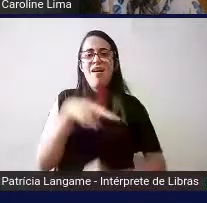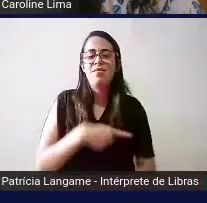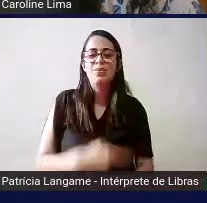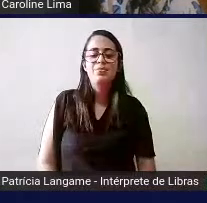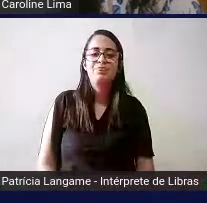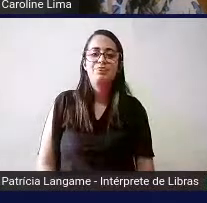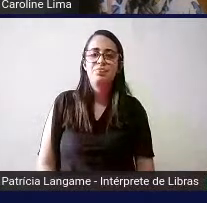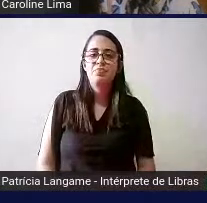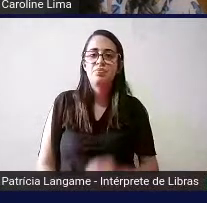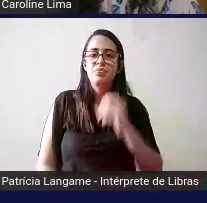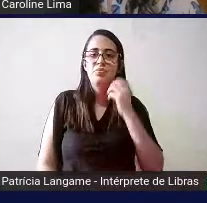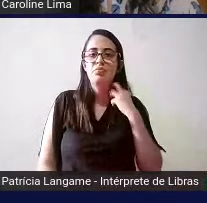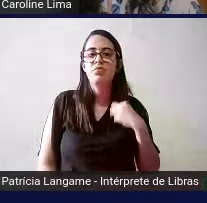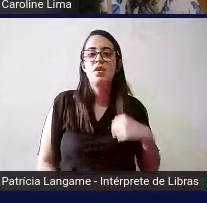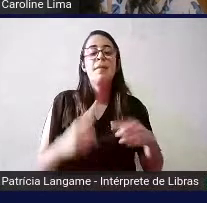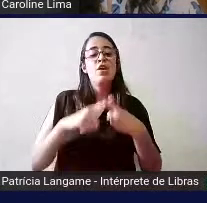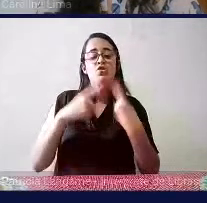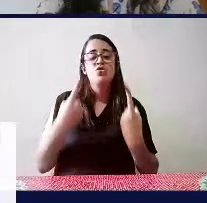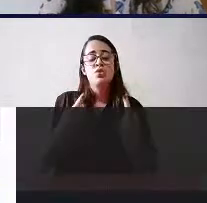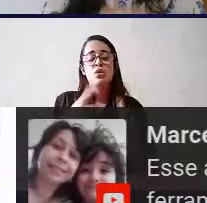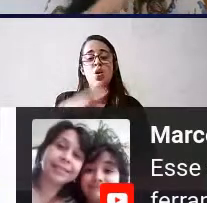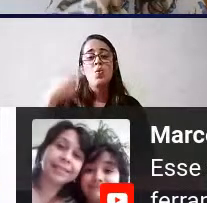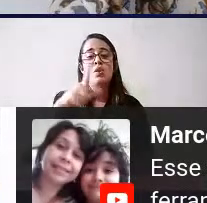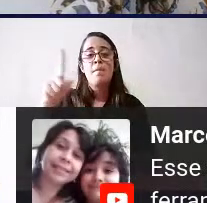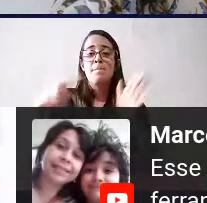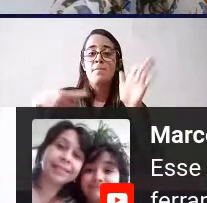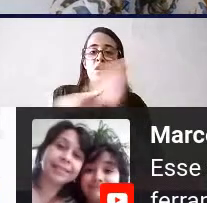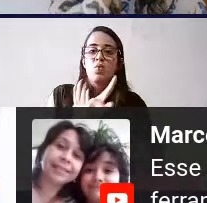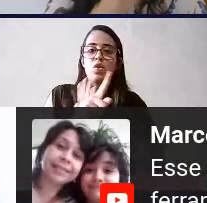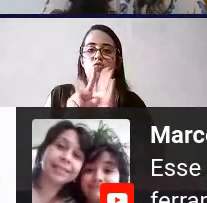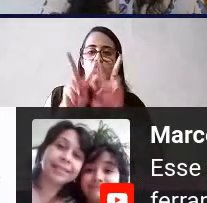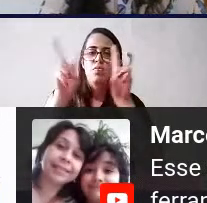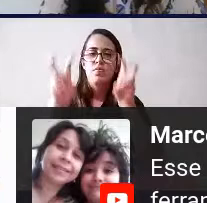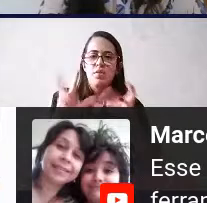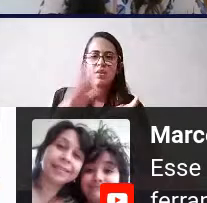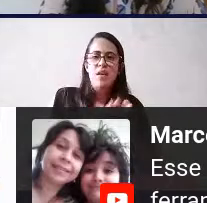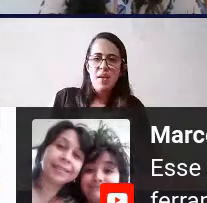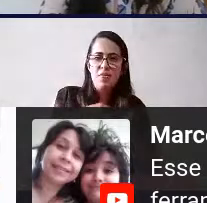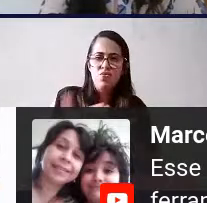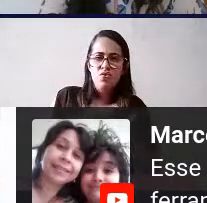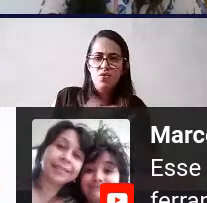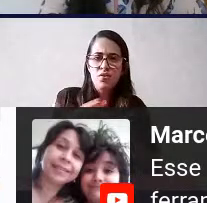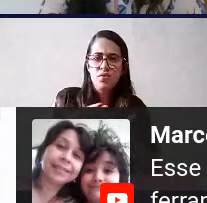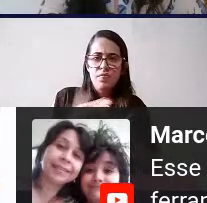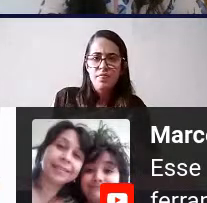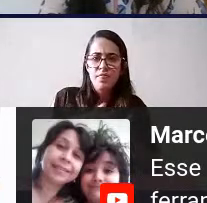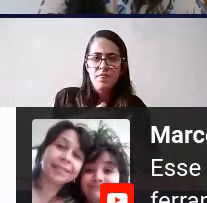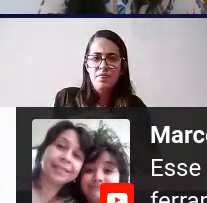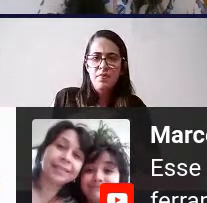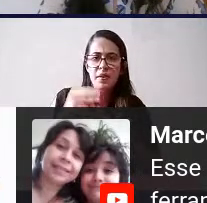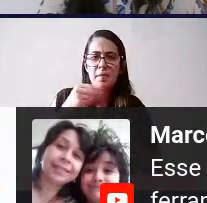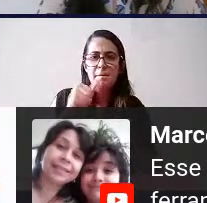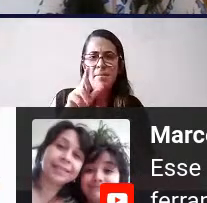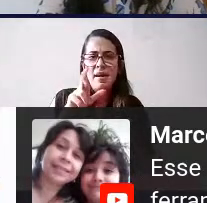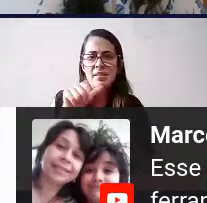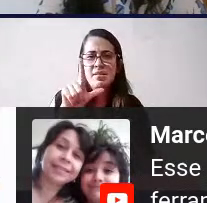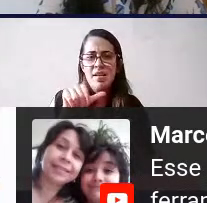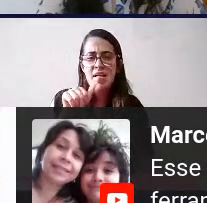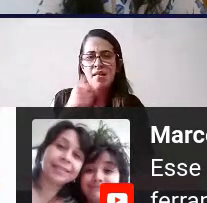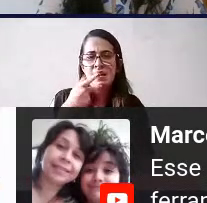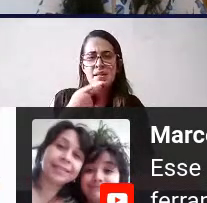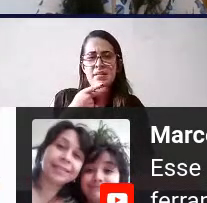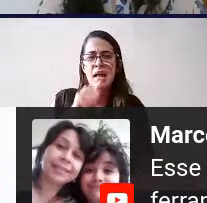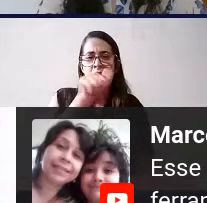beleza mas tem outra pergunta também sobre os tradutores que é da Marcela ela fala esse aplicativo serve somente pra